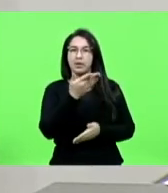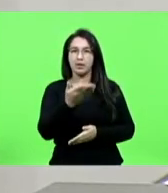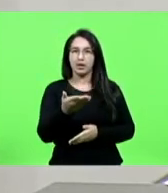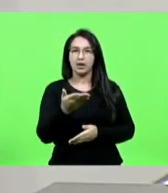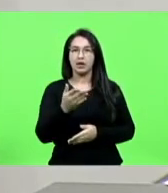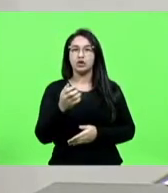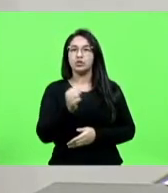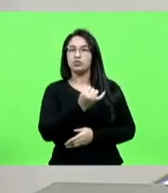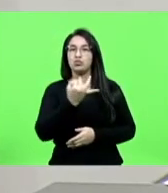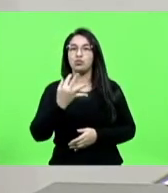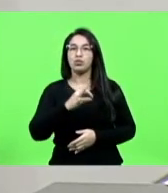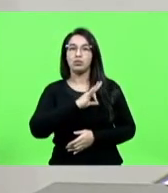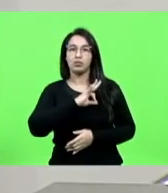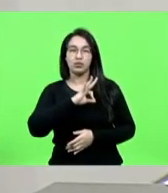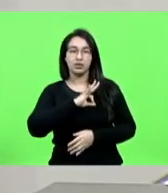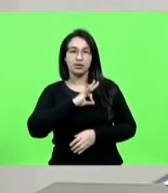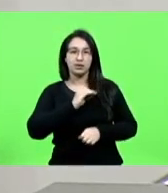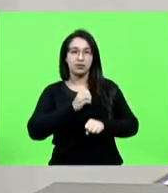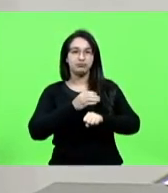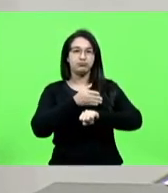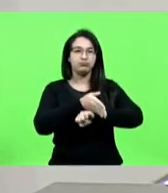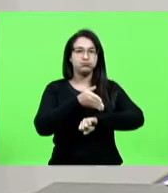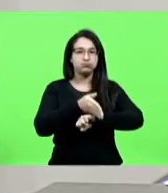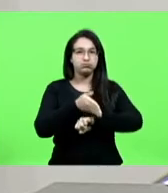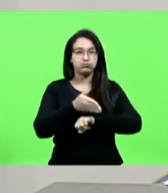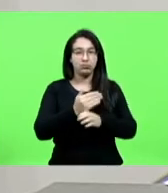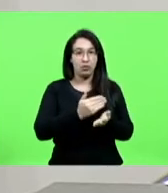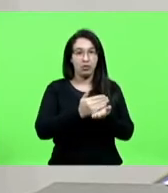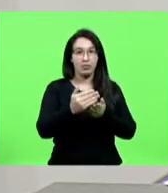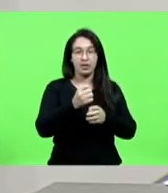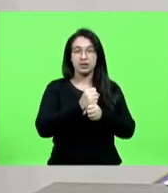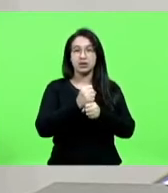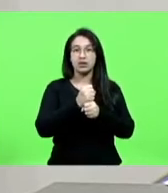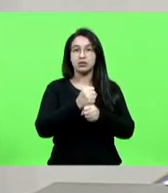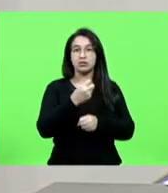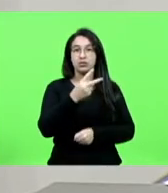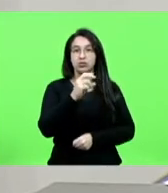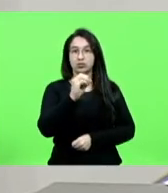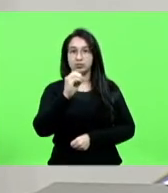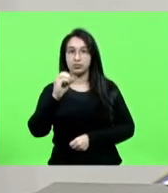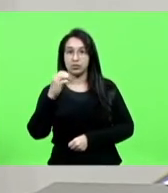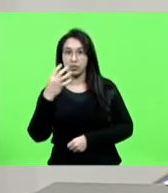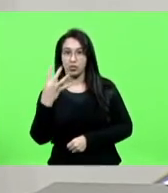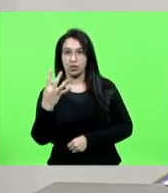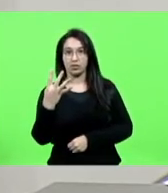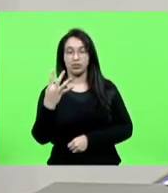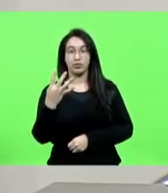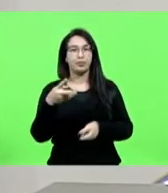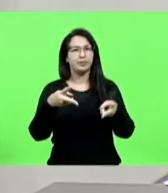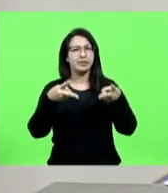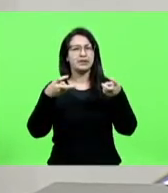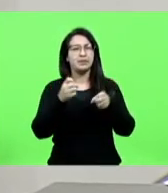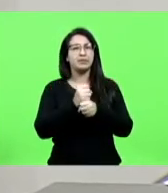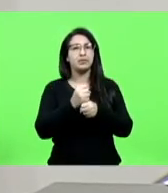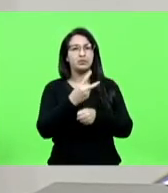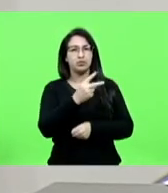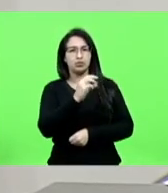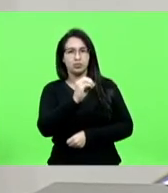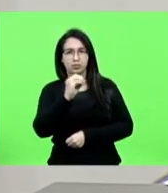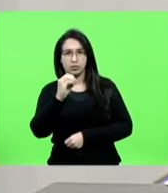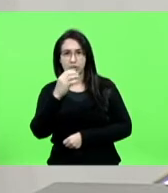partir de 2004 para ver em 2004 nós tivemos